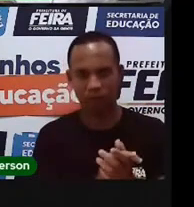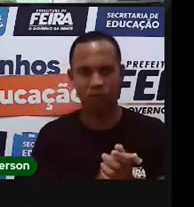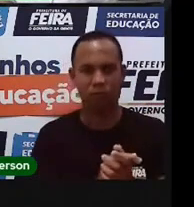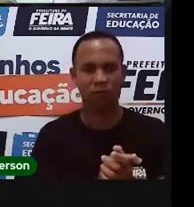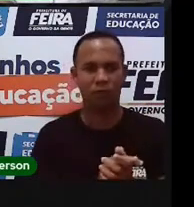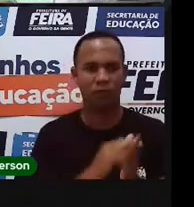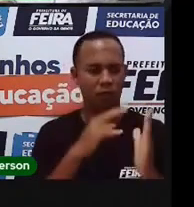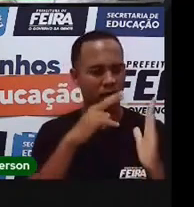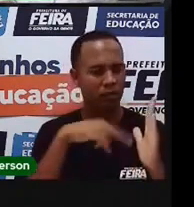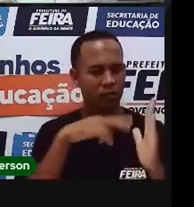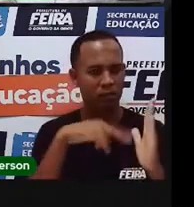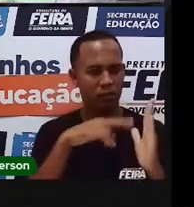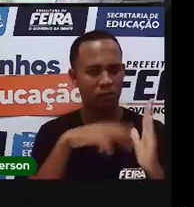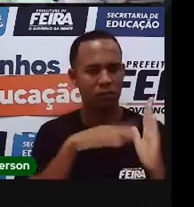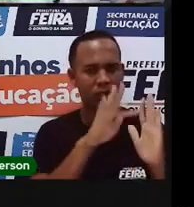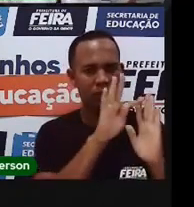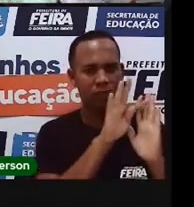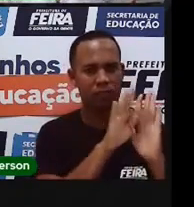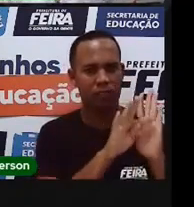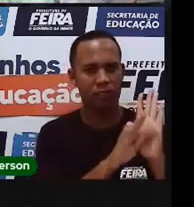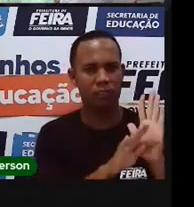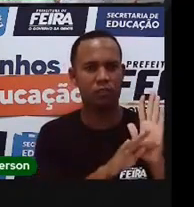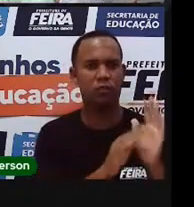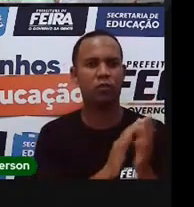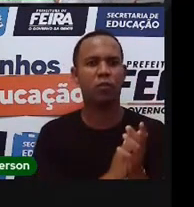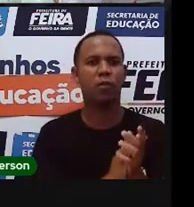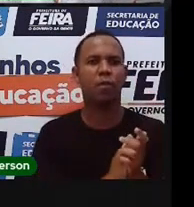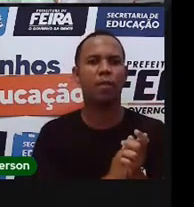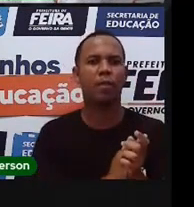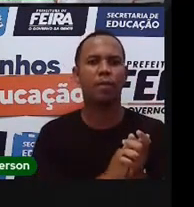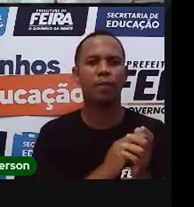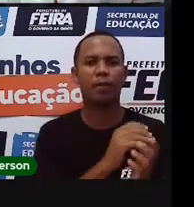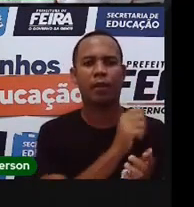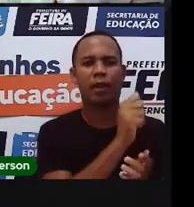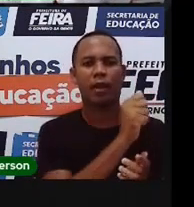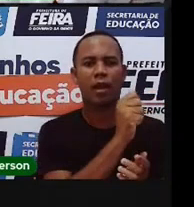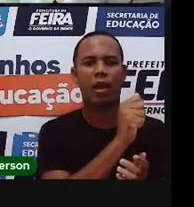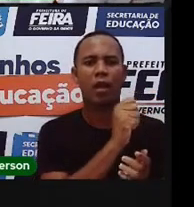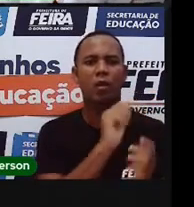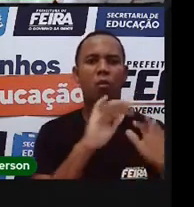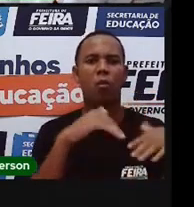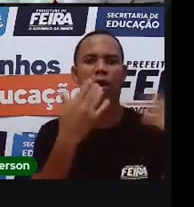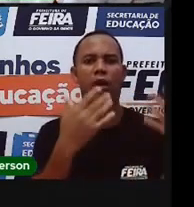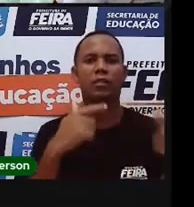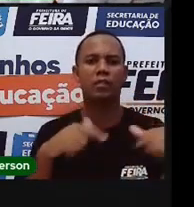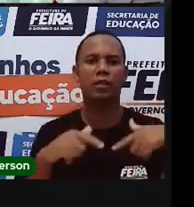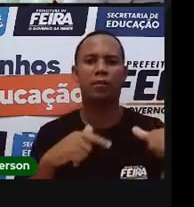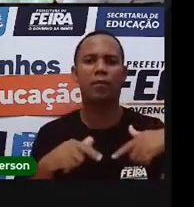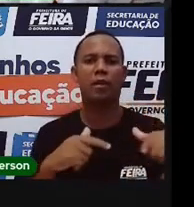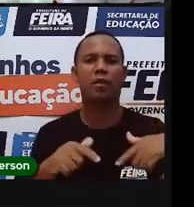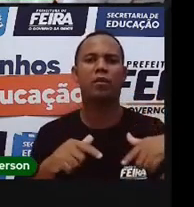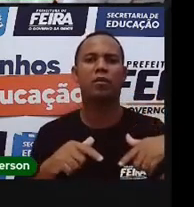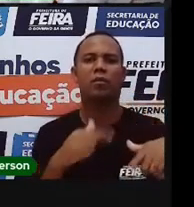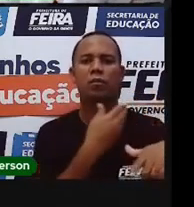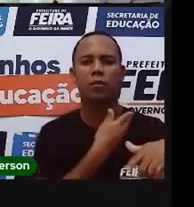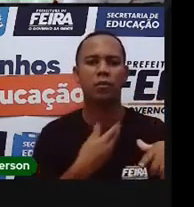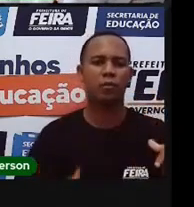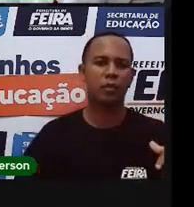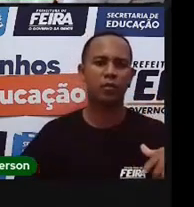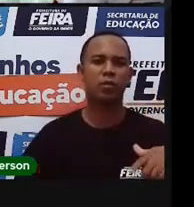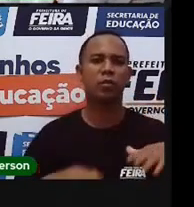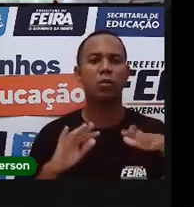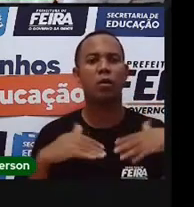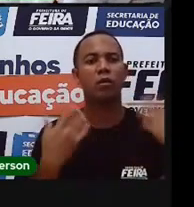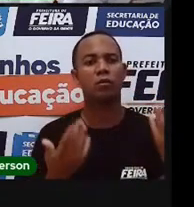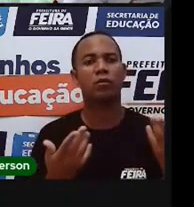responda. Quais são os serviços públicos citados no texto? Vamos lá? Quais são os serviços